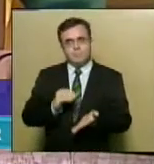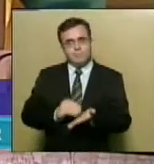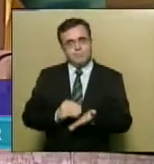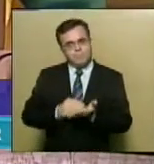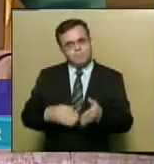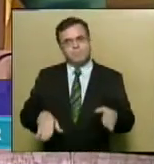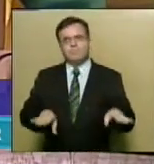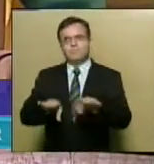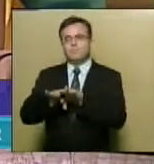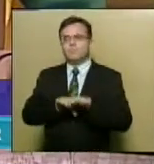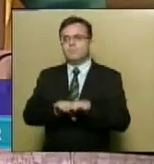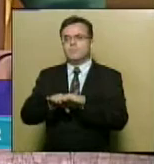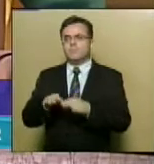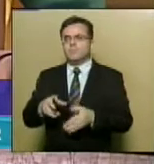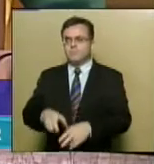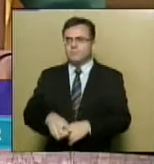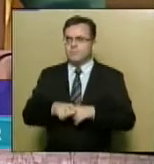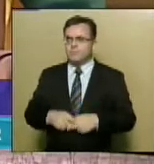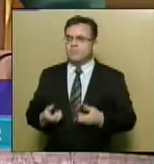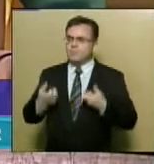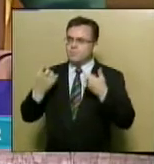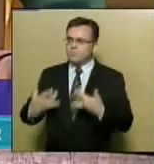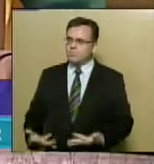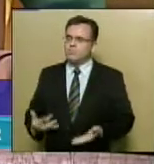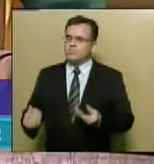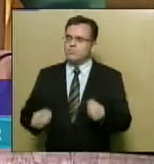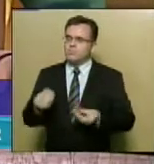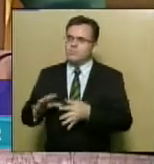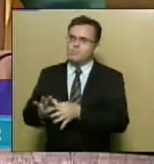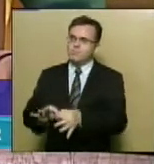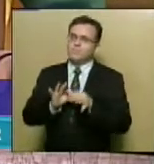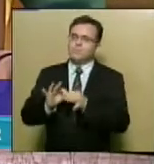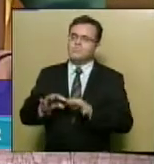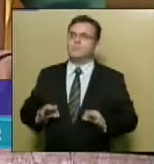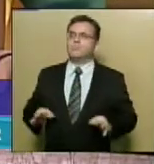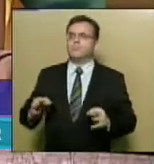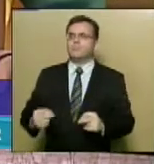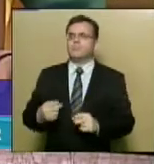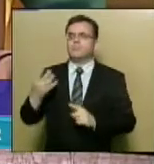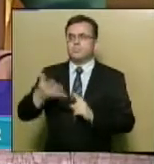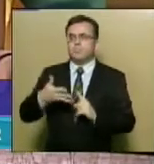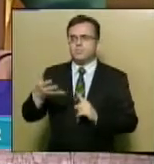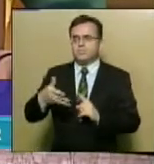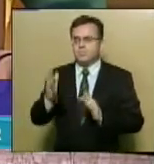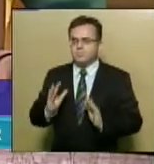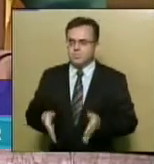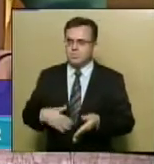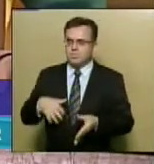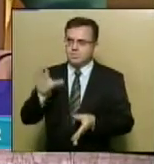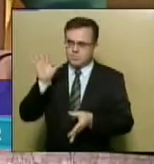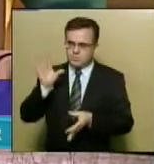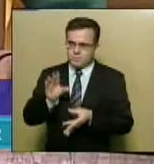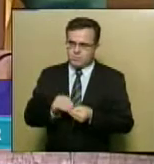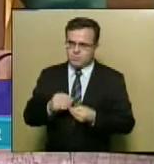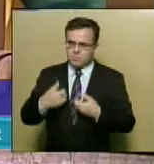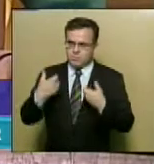e, por isso, solicitou a União de Todos para a Defesa dos Direitos. As palestras ouviram as considerações dos deputados.